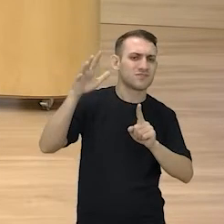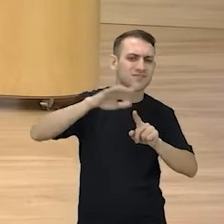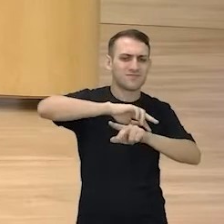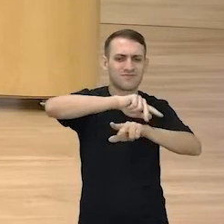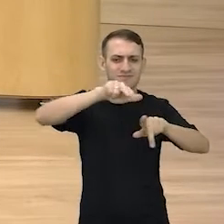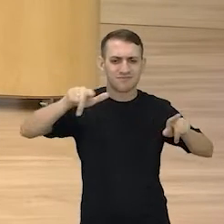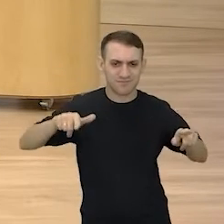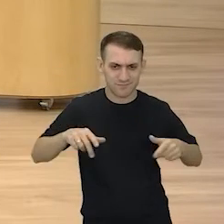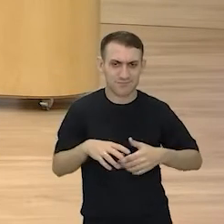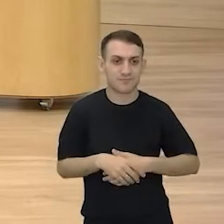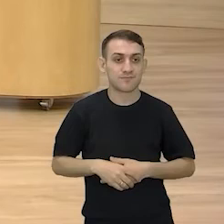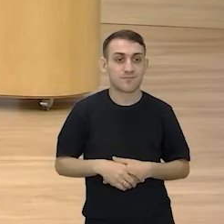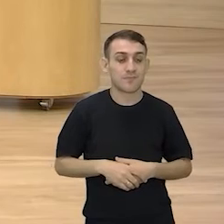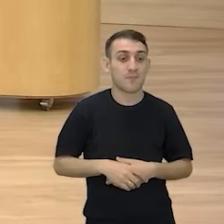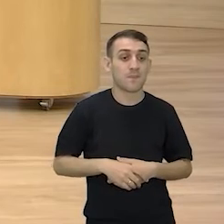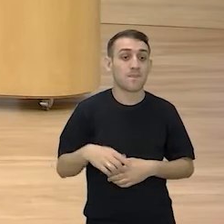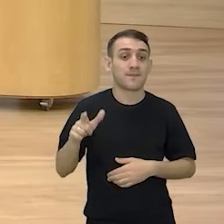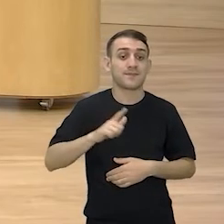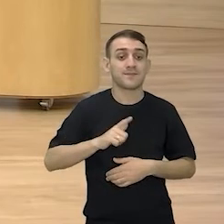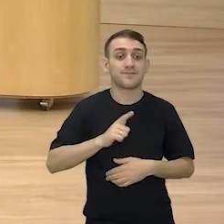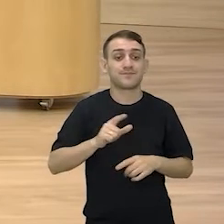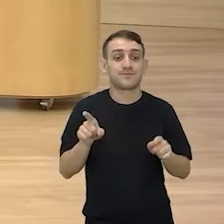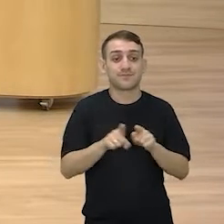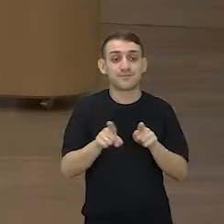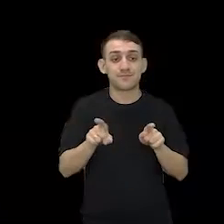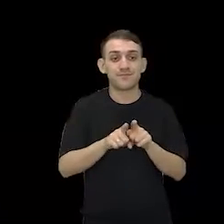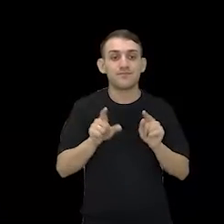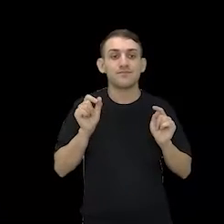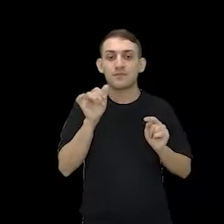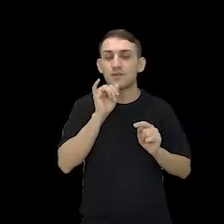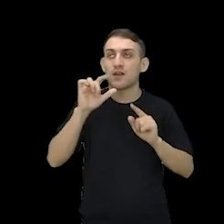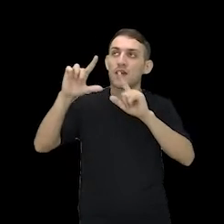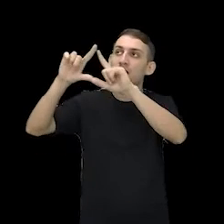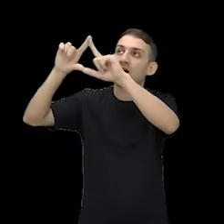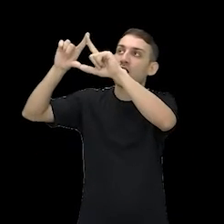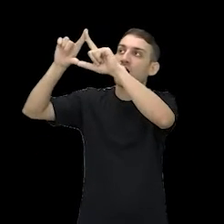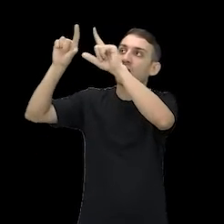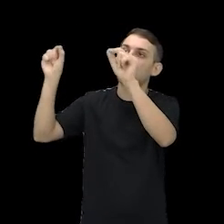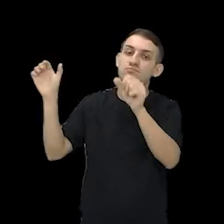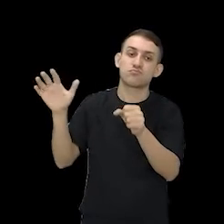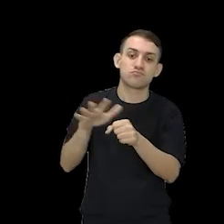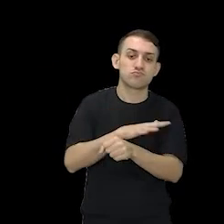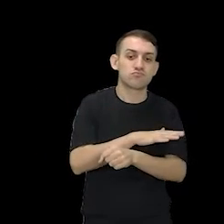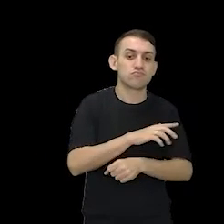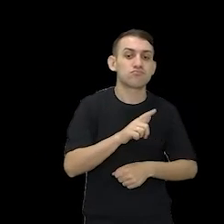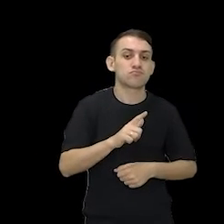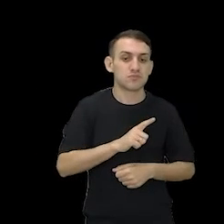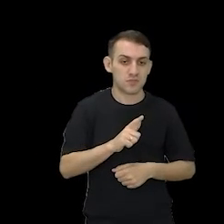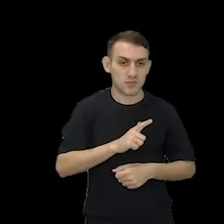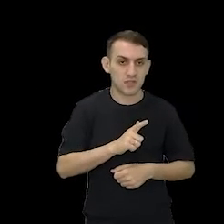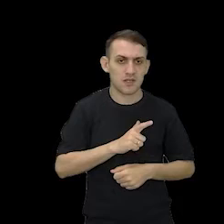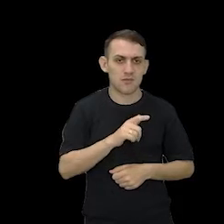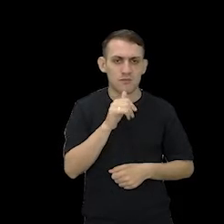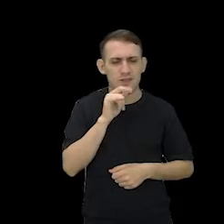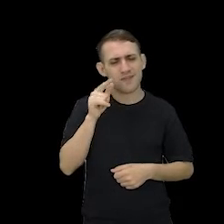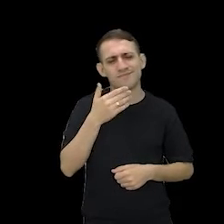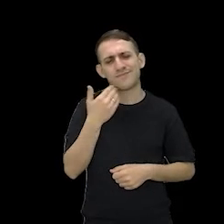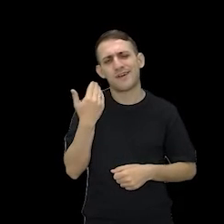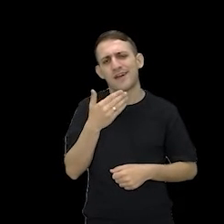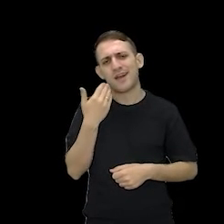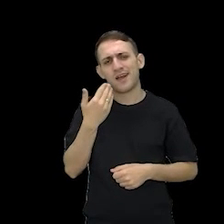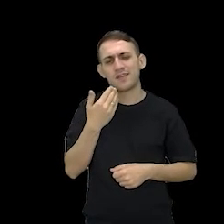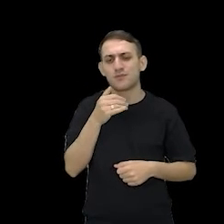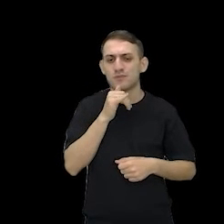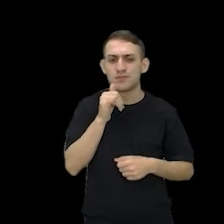verdade, Bru. Aí a gente colocou aí, vamos ver a próxima lua? Que é a lua cheia. Essa fácil.